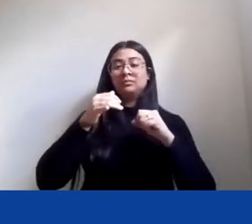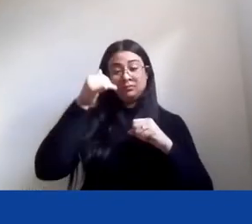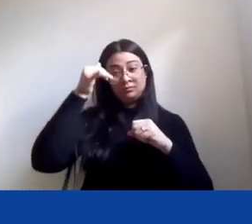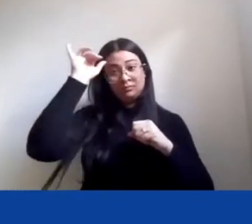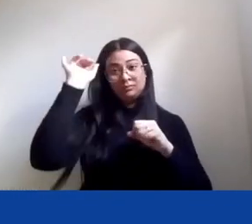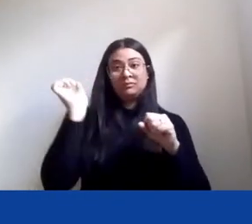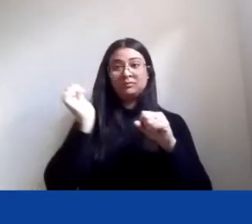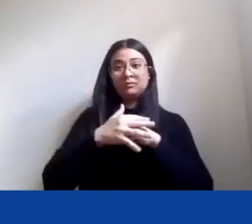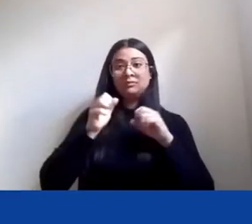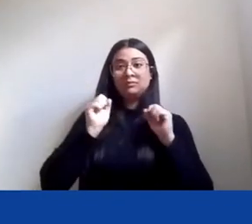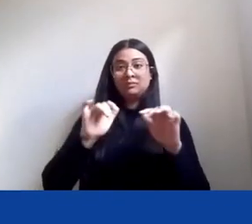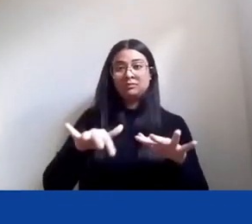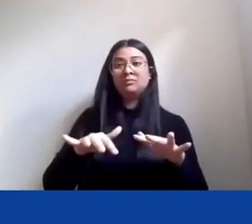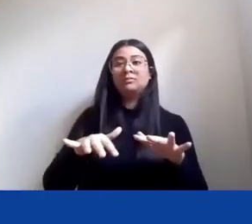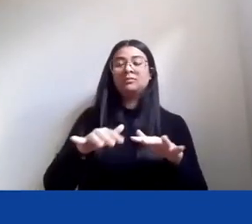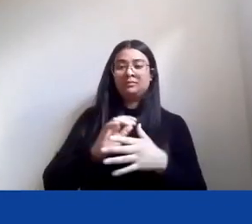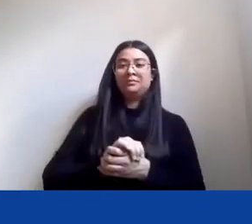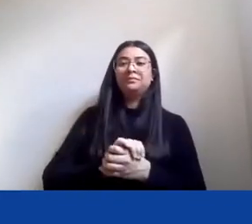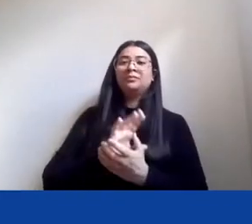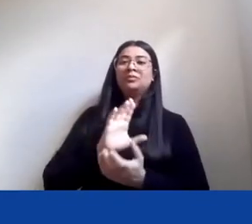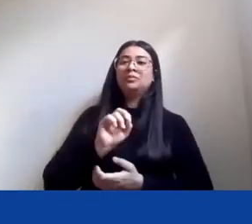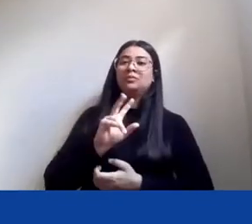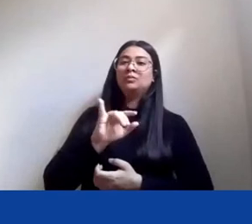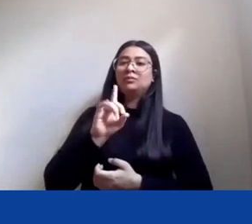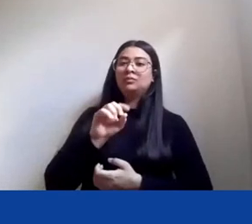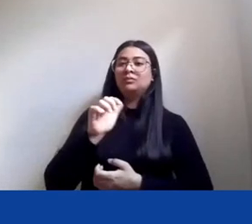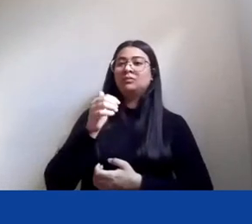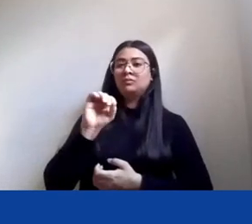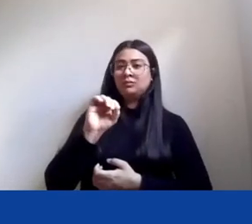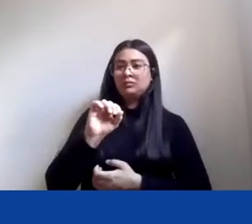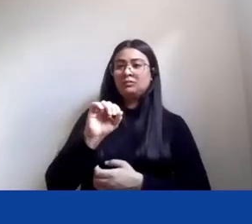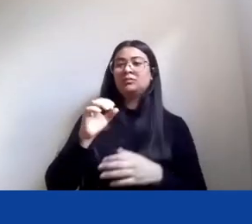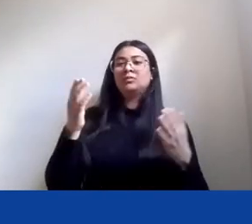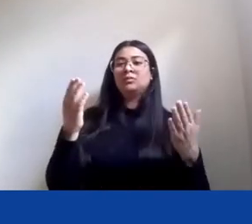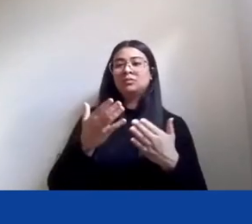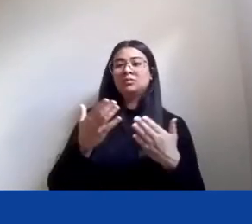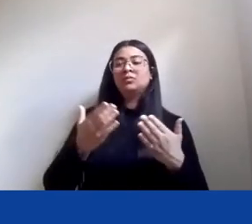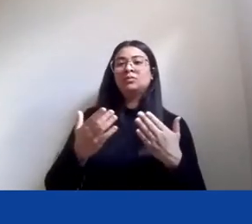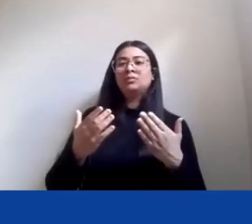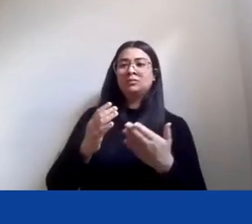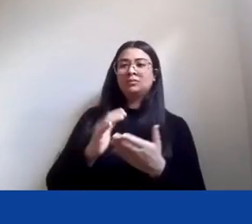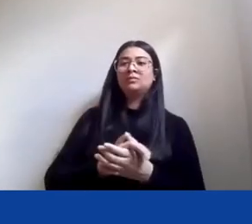palestrante de hoje é a Luciana de Oliveira Dias, que dispensa maiores